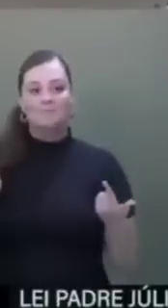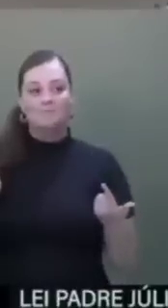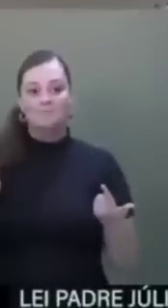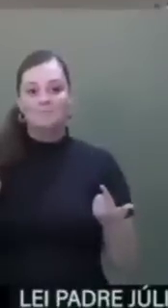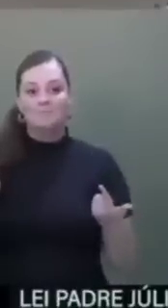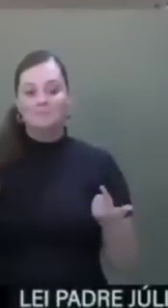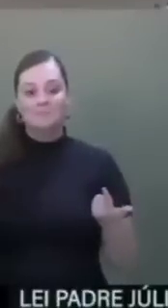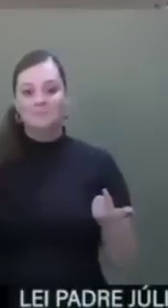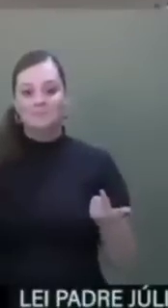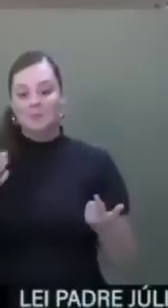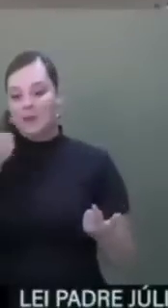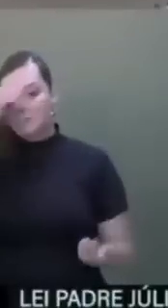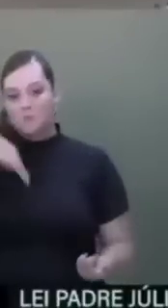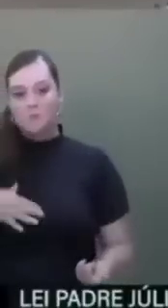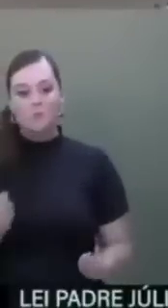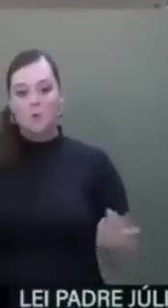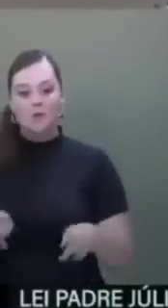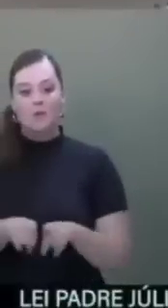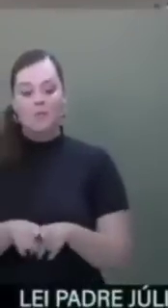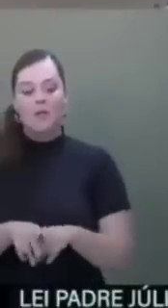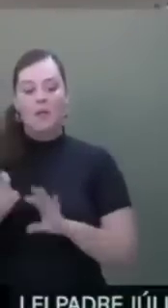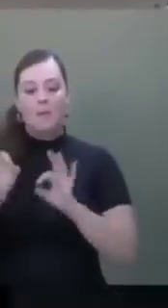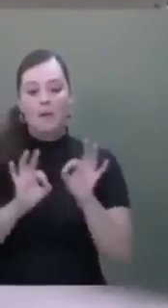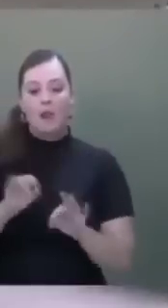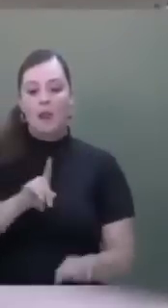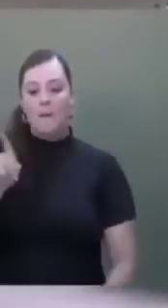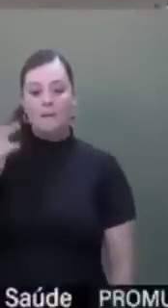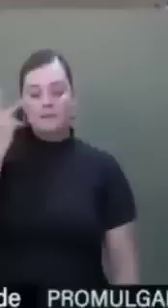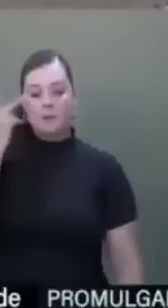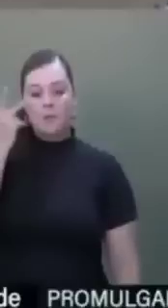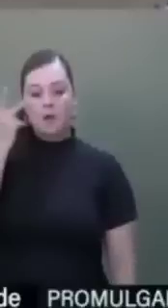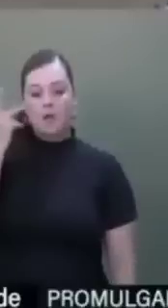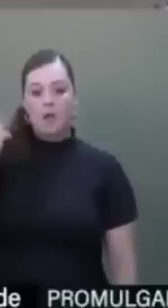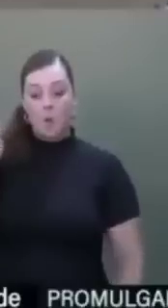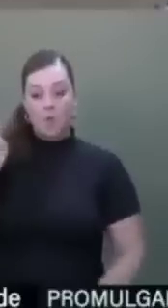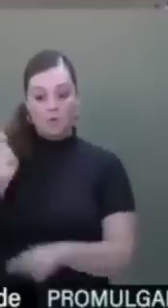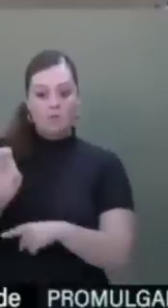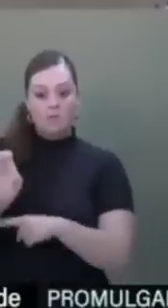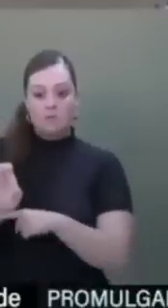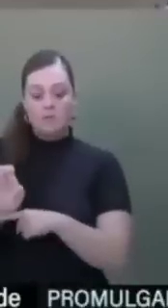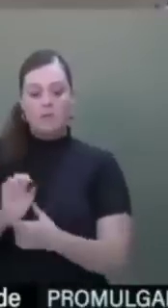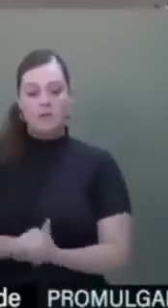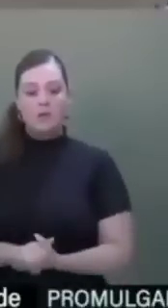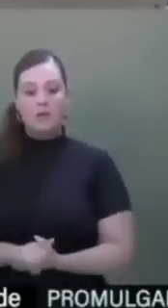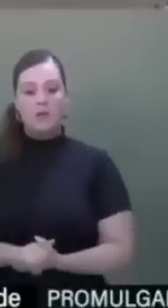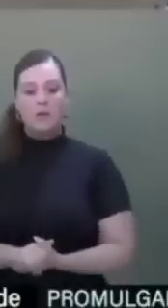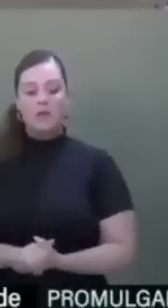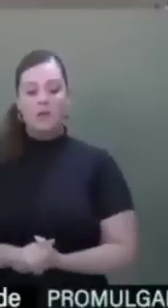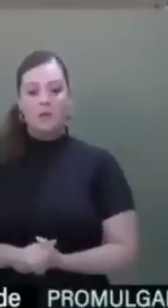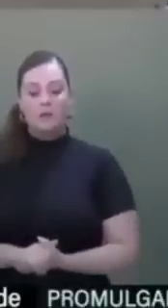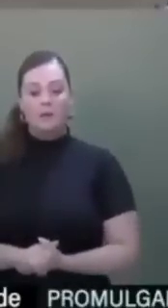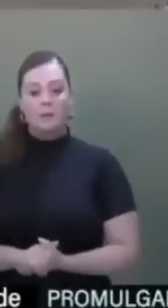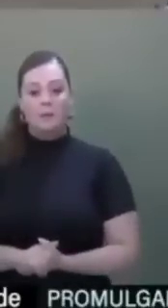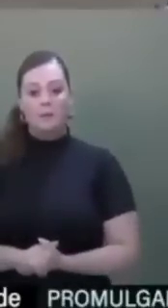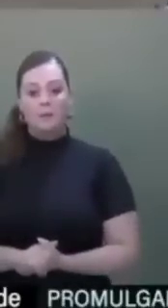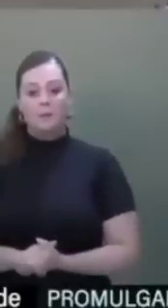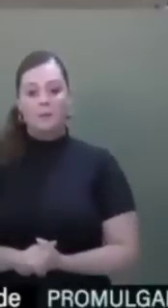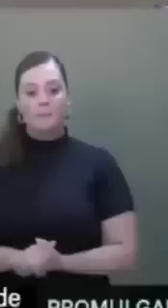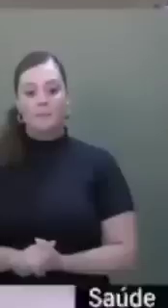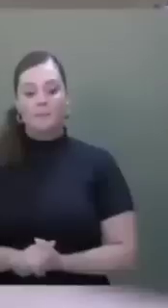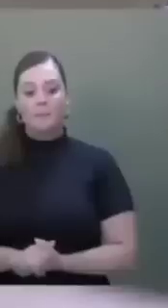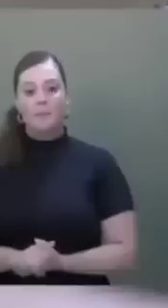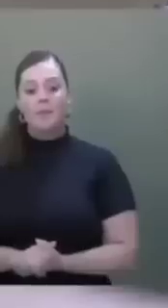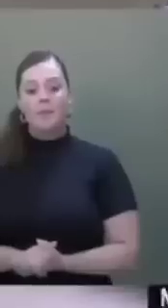que é igual ao investimento que está planejado, programado para São Paulo, que é um Estado que não se notabiliza por ser um Estado